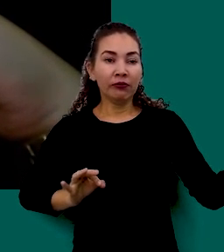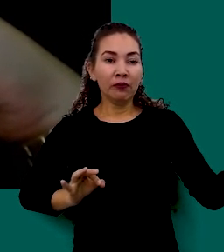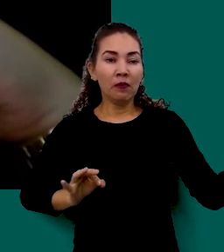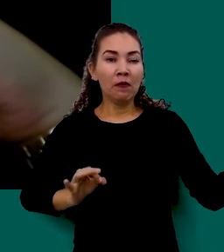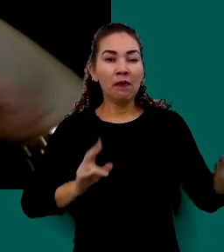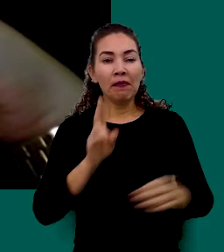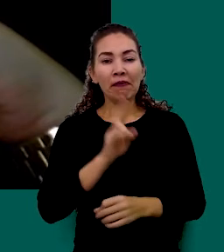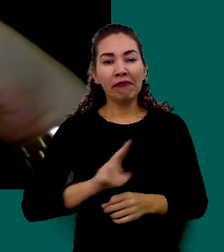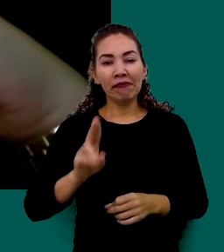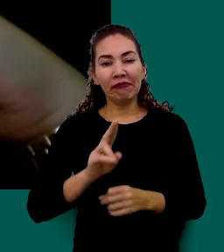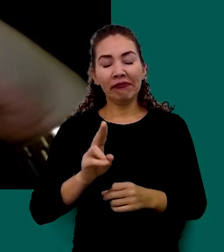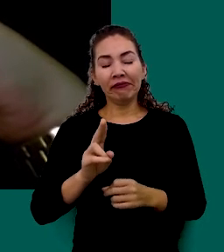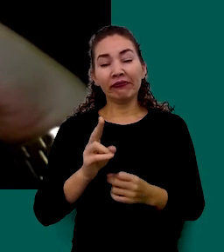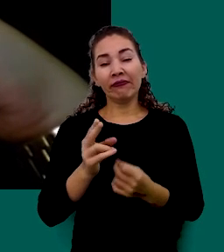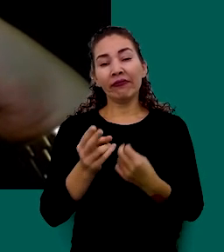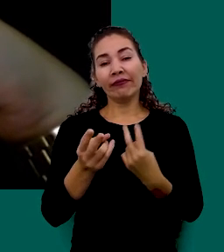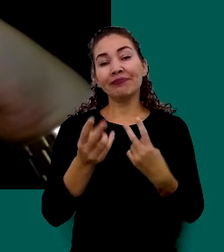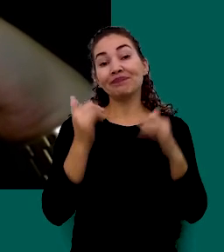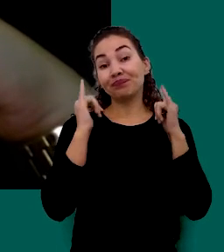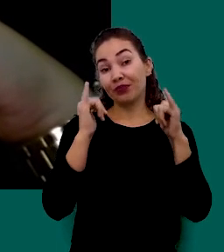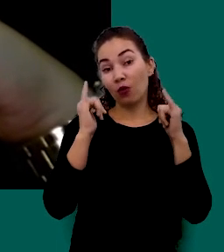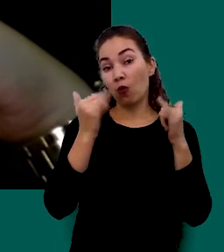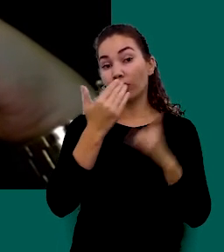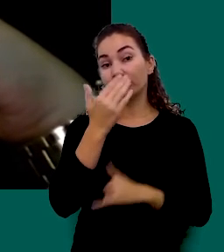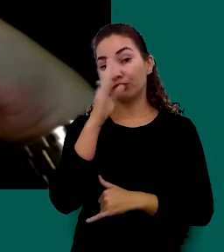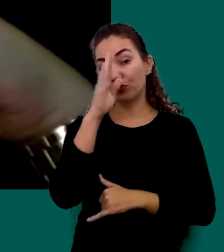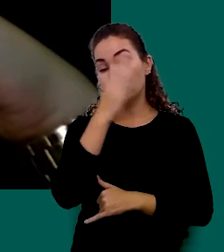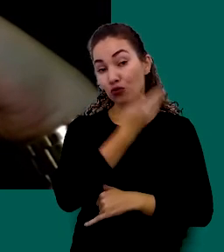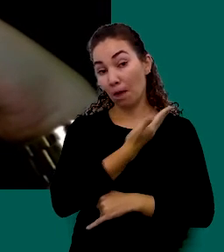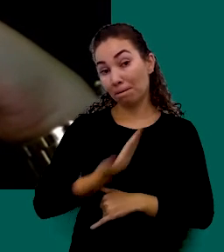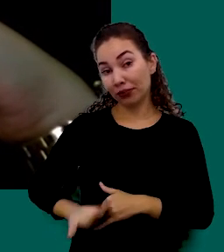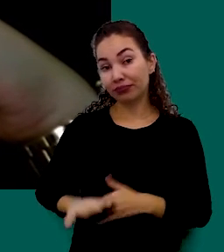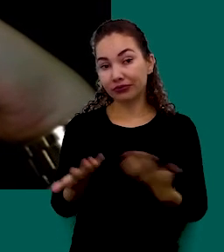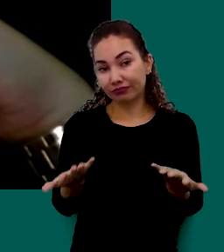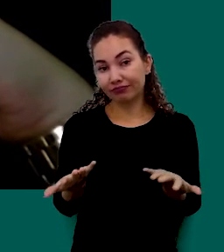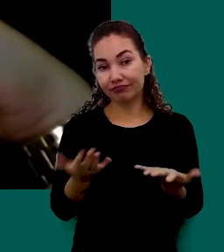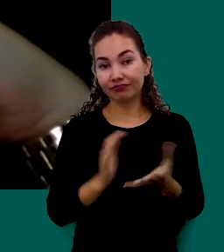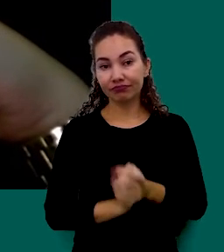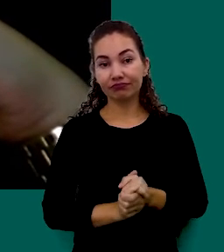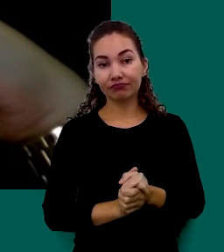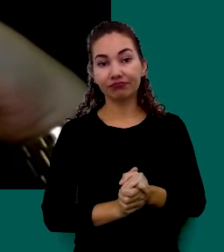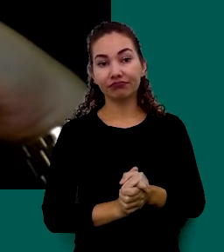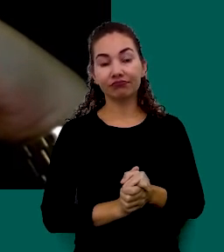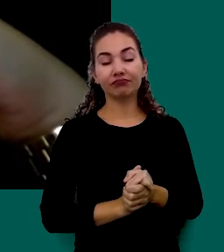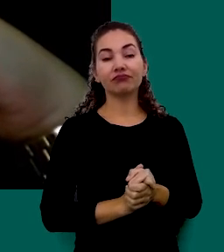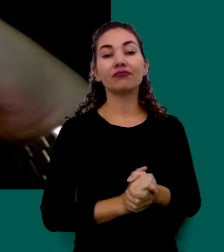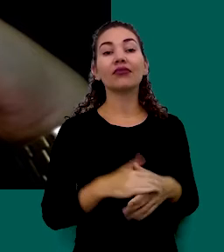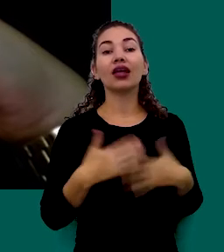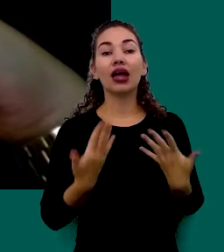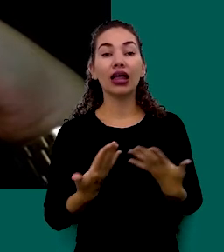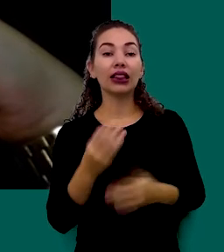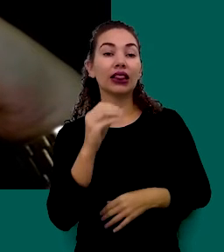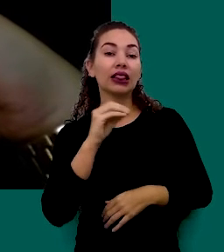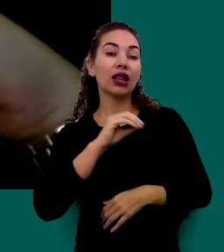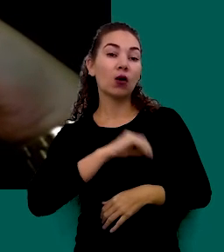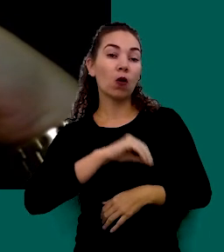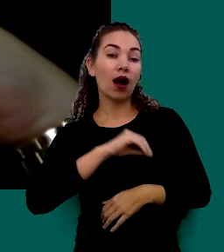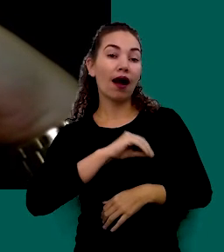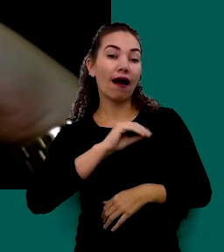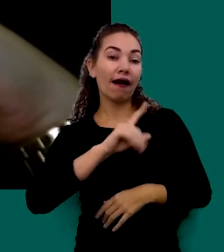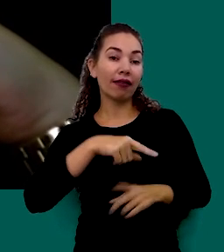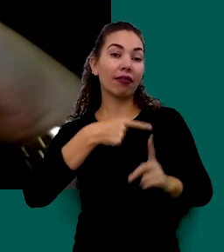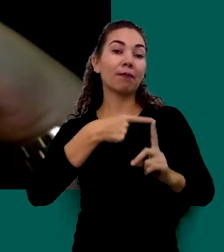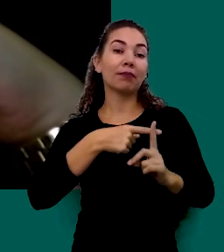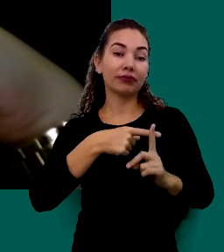Utilize Um Transporte Público Sobre A Renda Extra Você Sabia Que